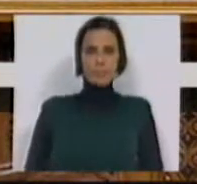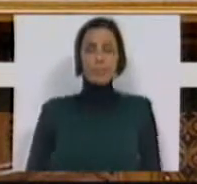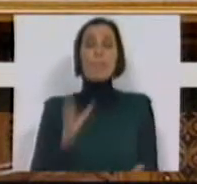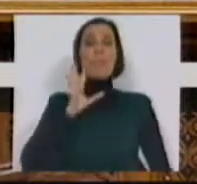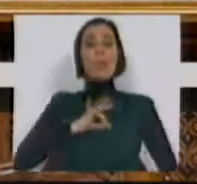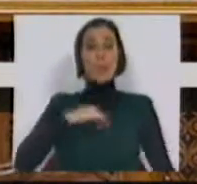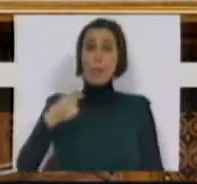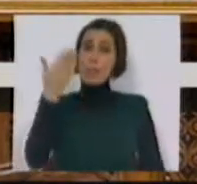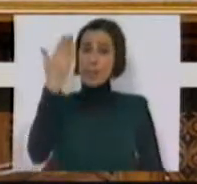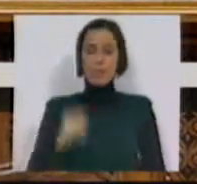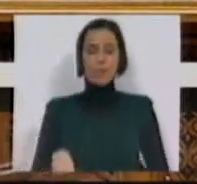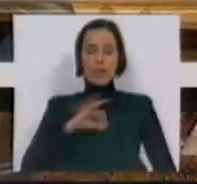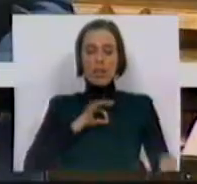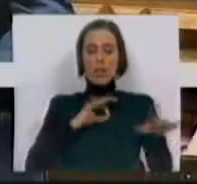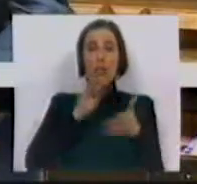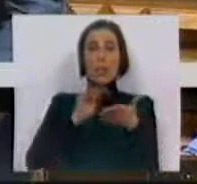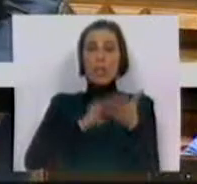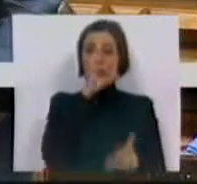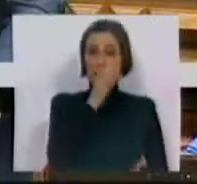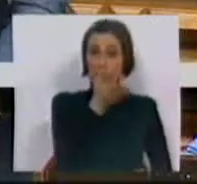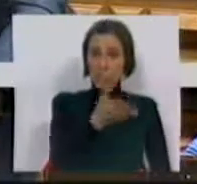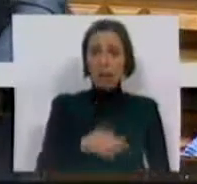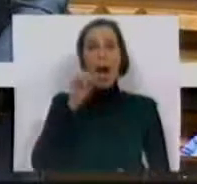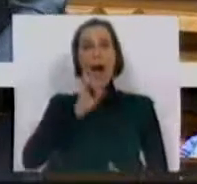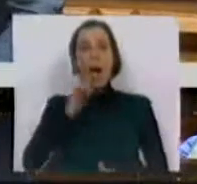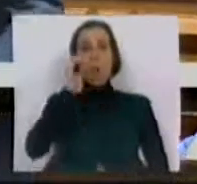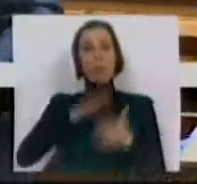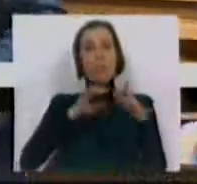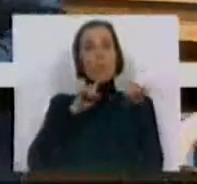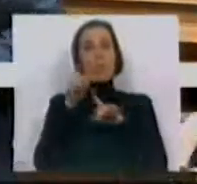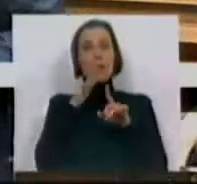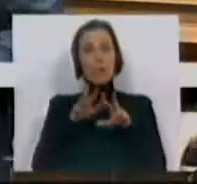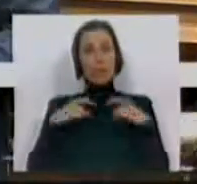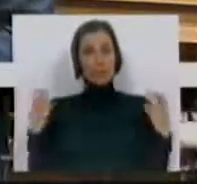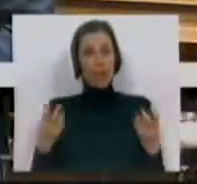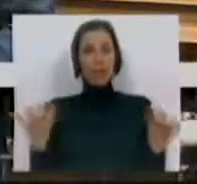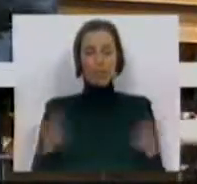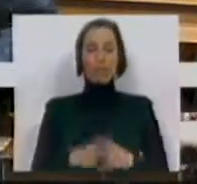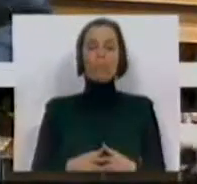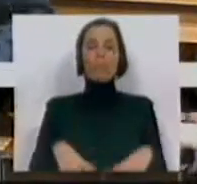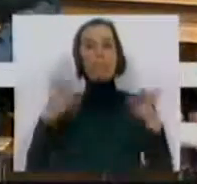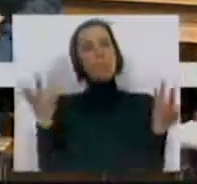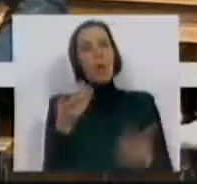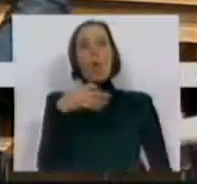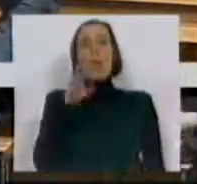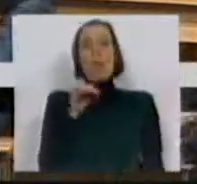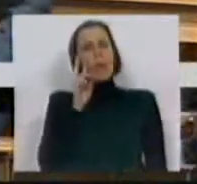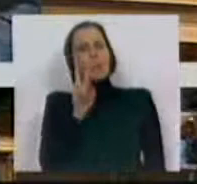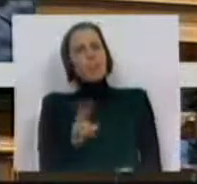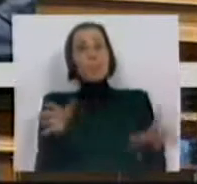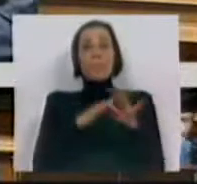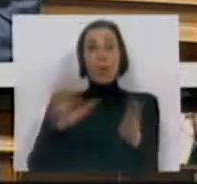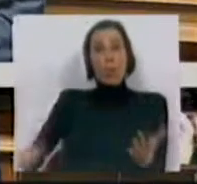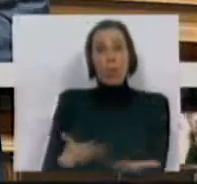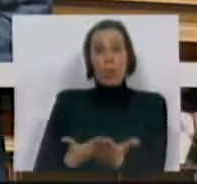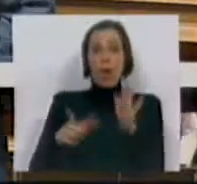Sra. Presidente, Sra. e Sra. Cidade de Estado, caras Sras. e Srs. Deputados, a abordagem que o PS faz sobre